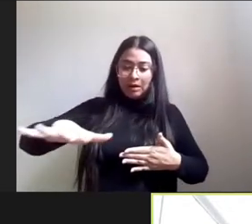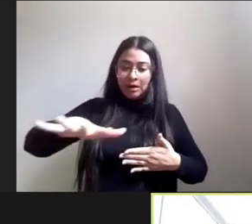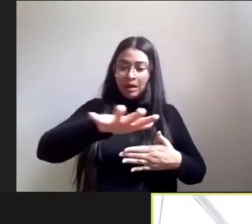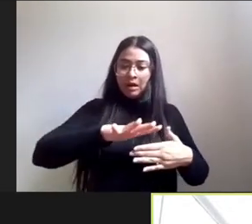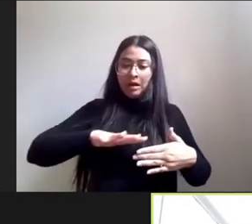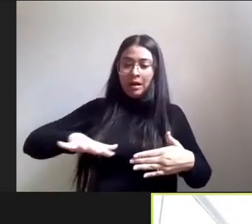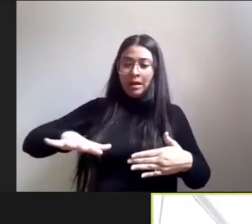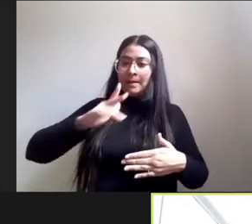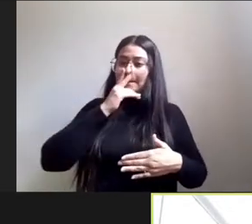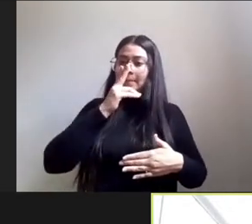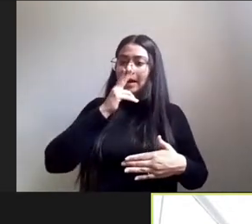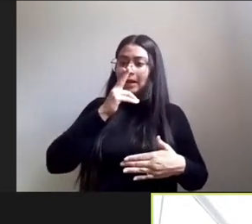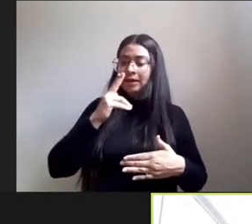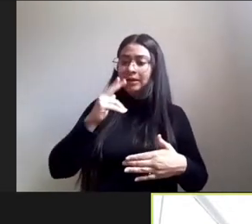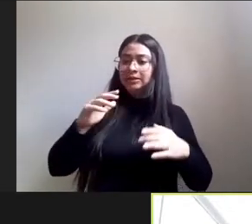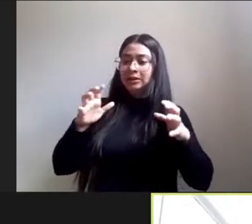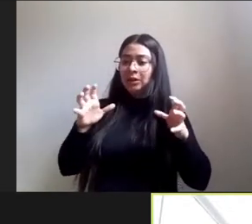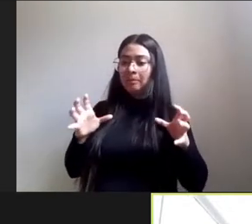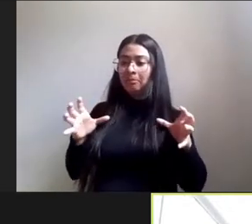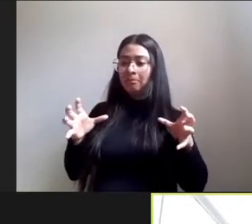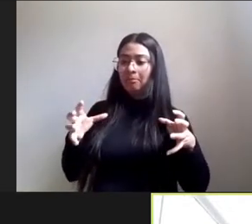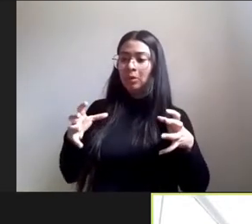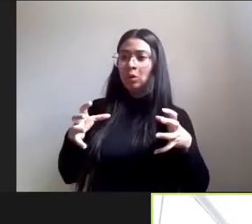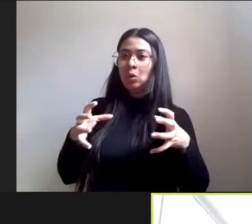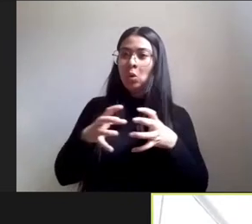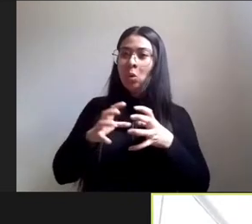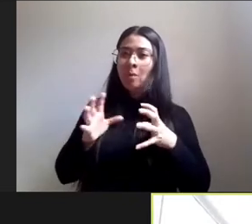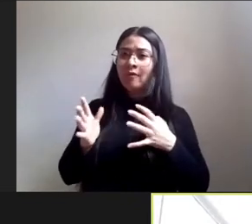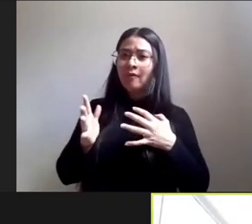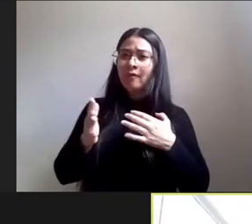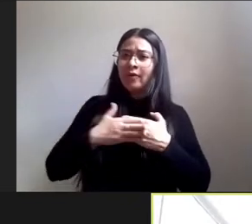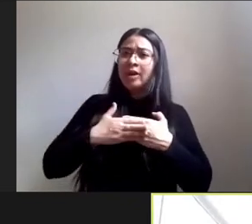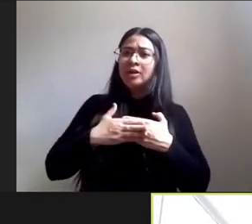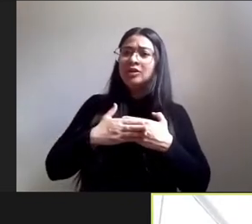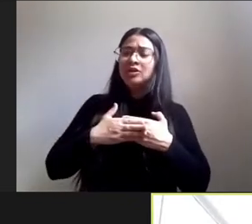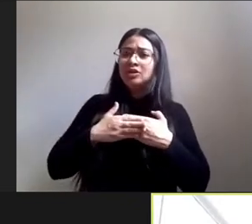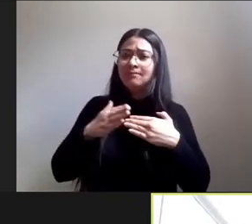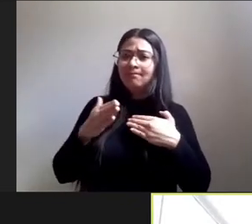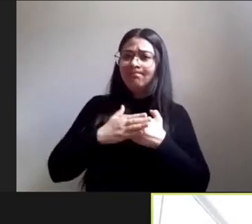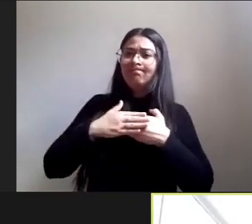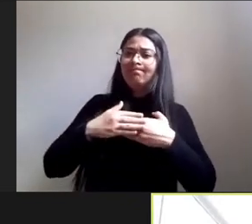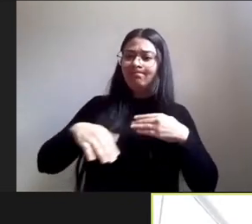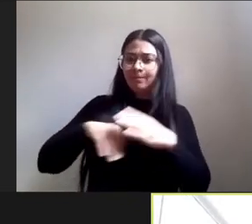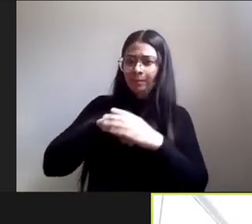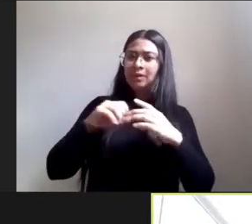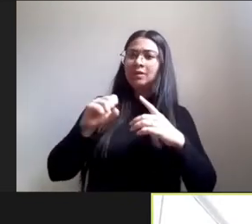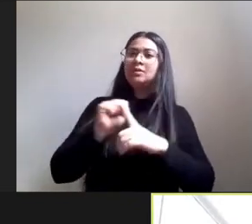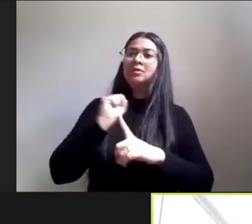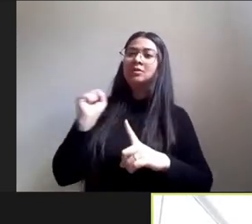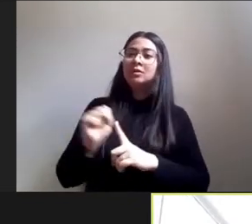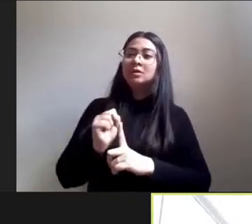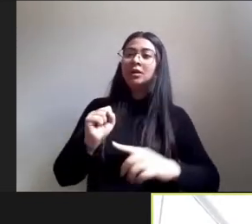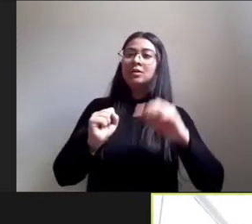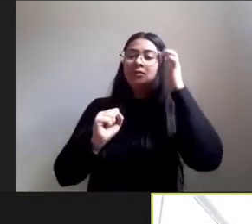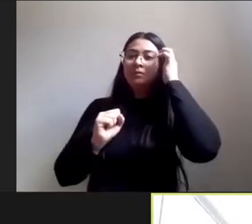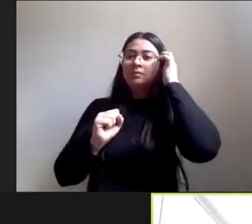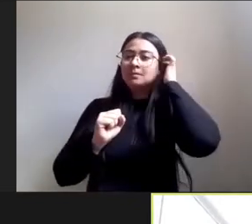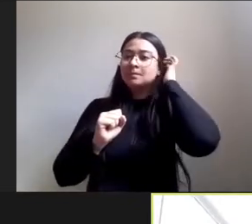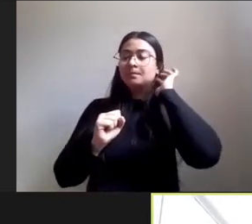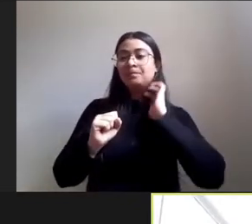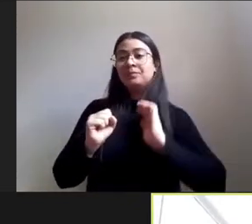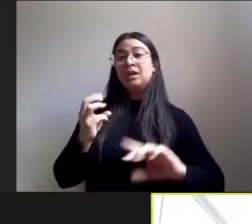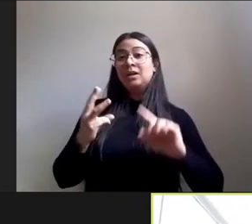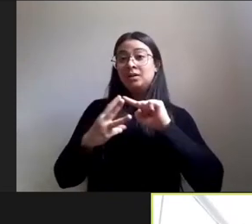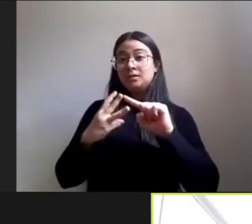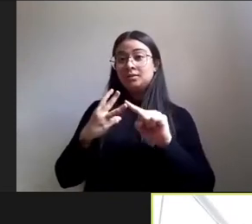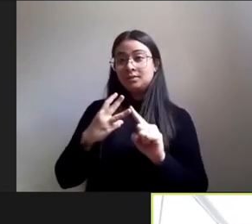na sociedade e aquelas três pontuações finais que eu fiz elas foram absolutamente digamos assim